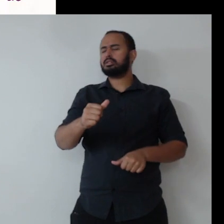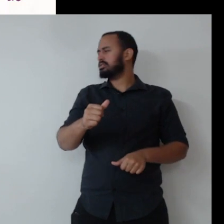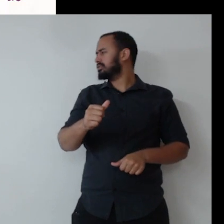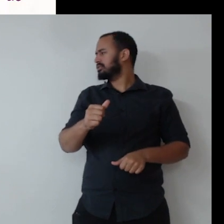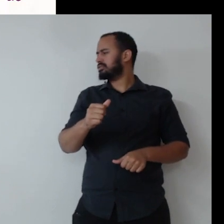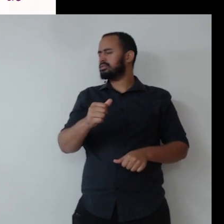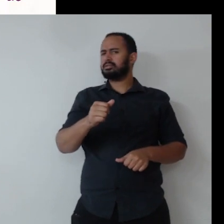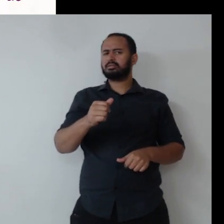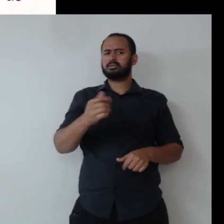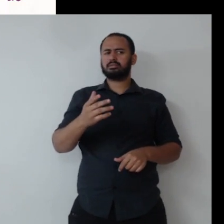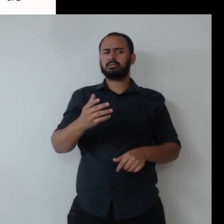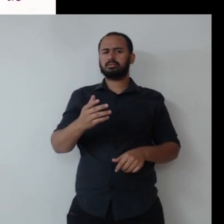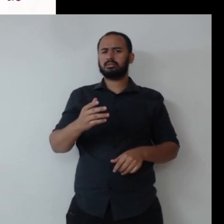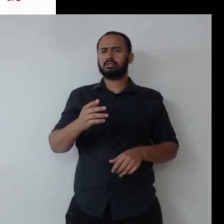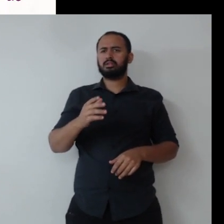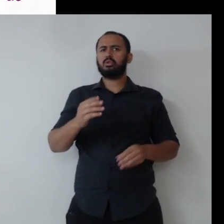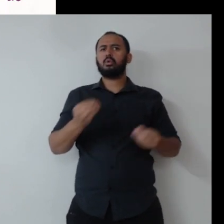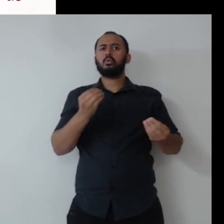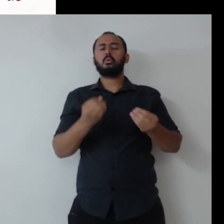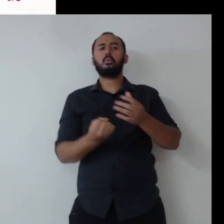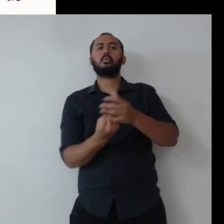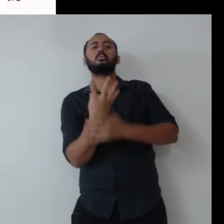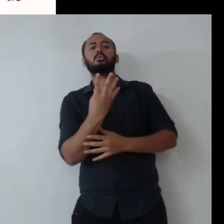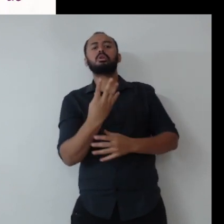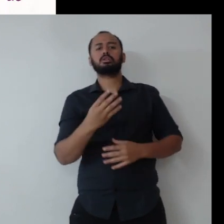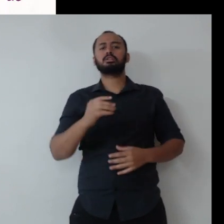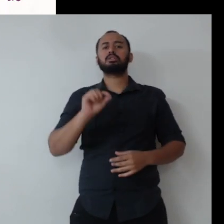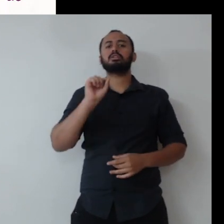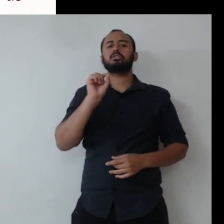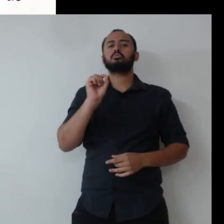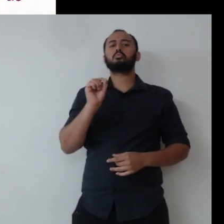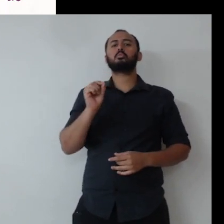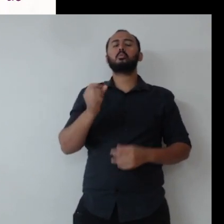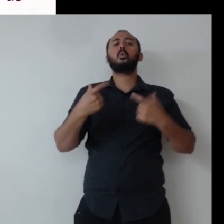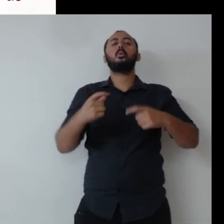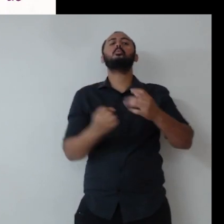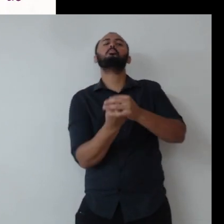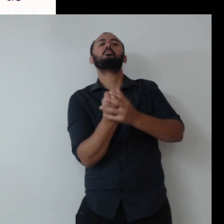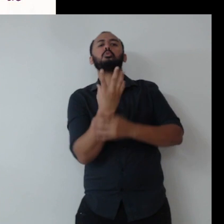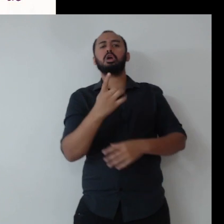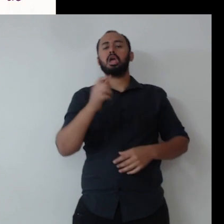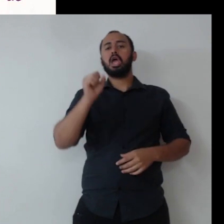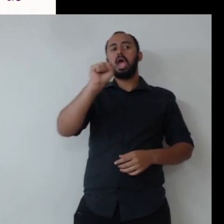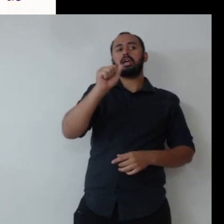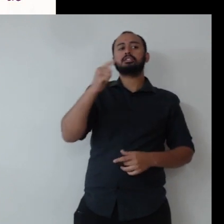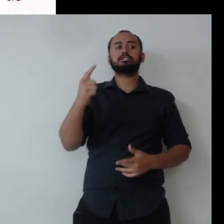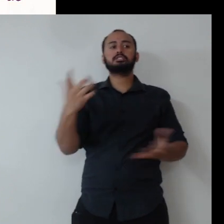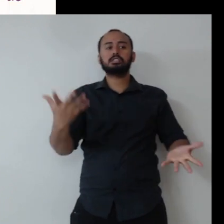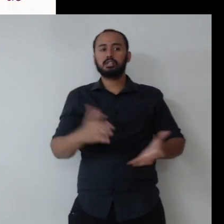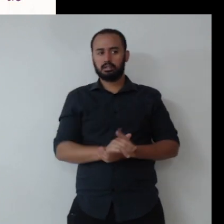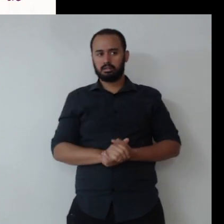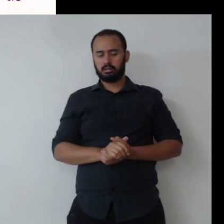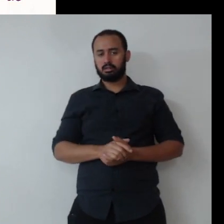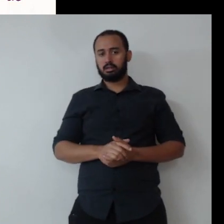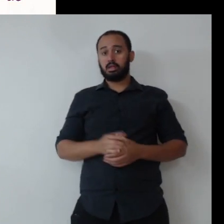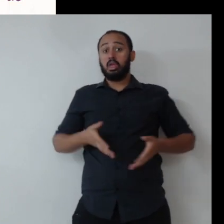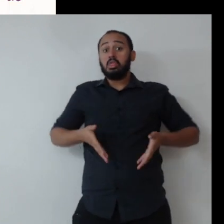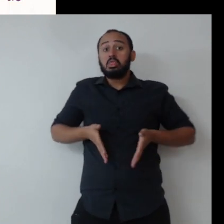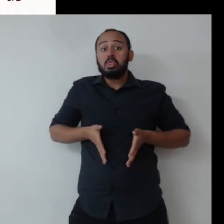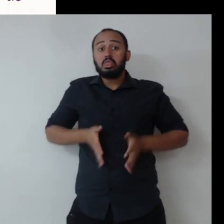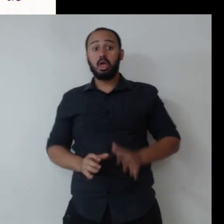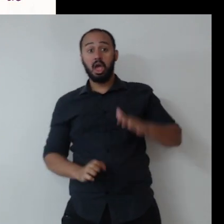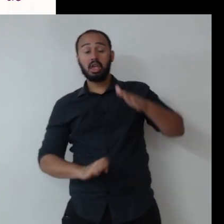que aconteceu, né? Então, você deve ficar assim, de onde veio esse conceito de ESG? O conceito de ESG, na verdade, ele nasce nas empresas,